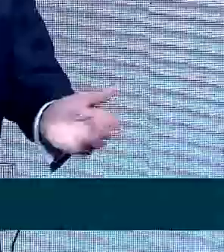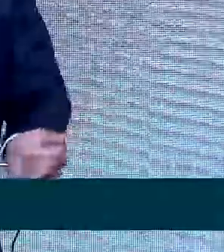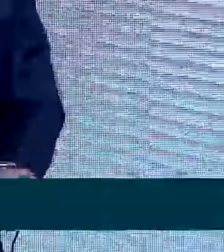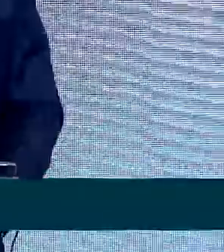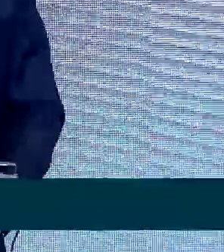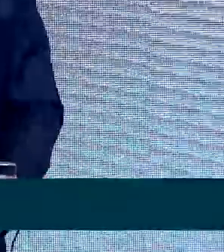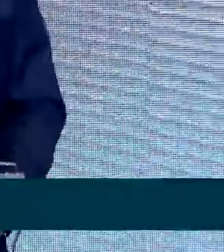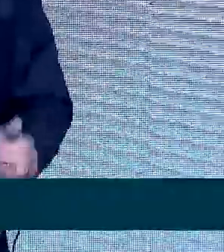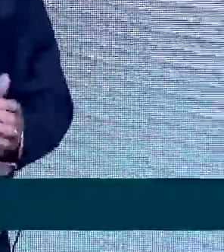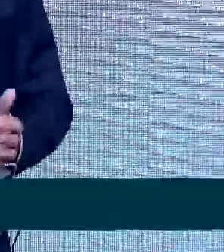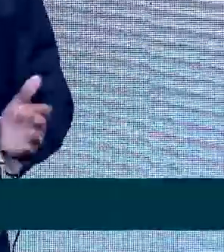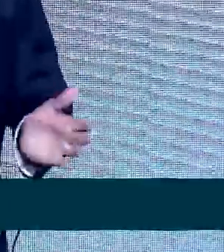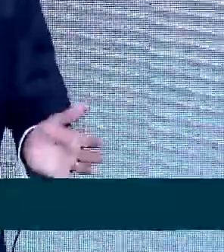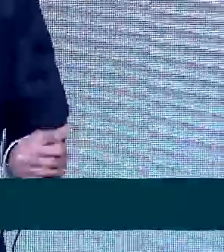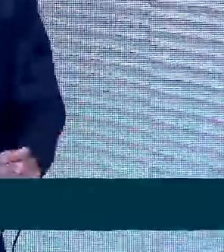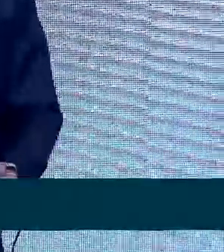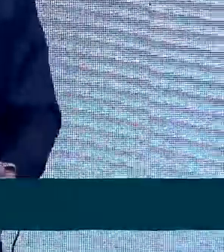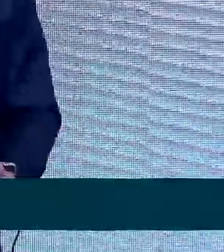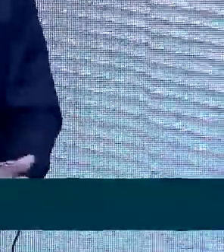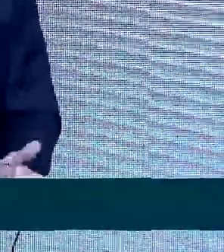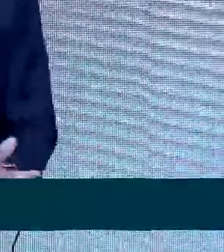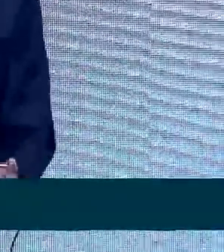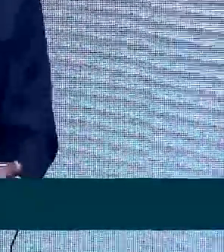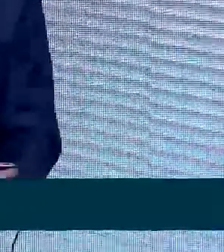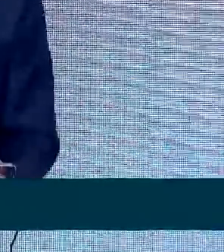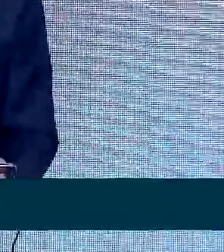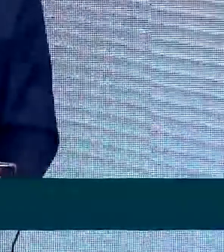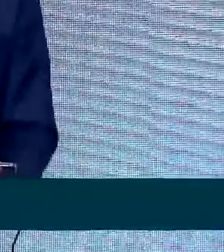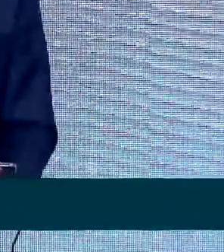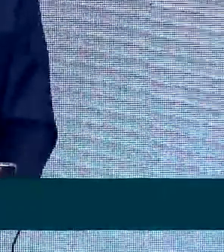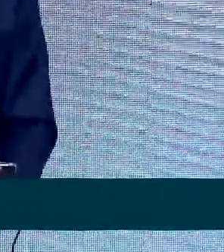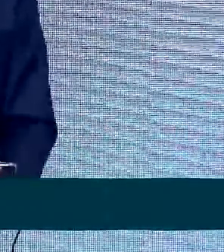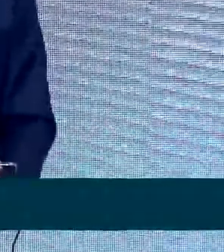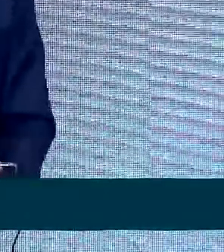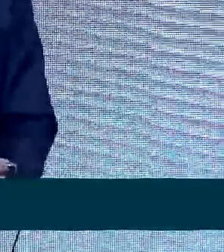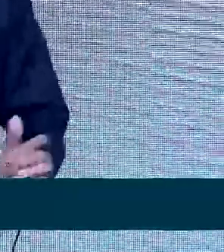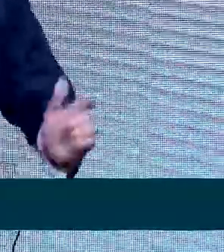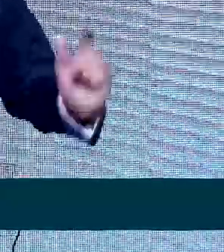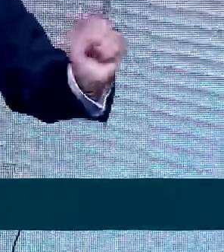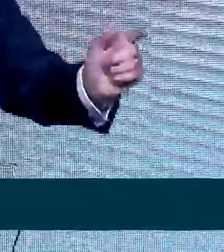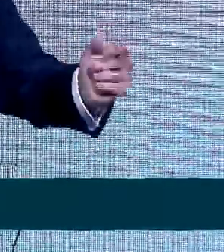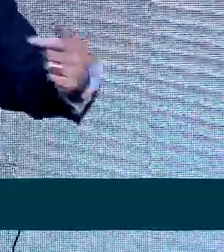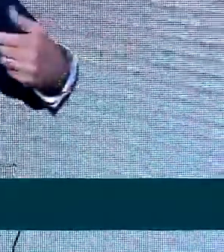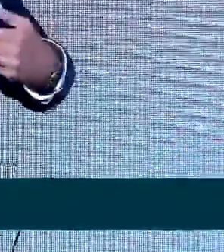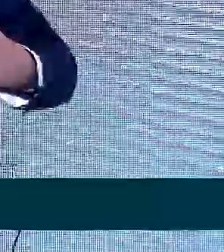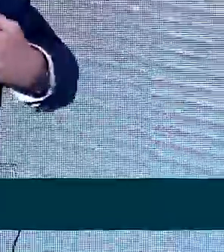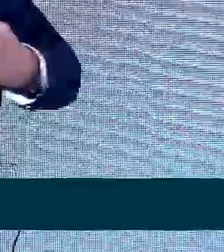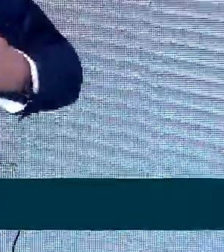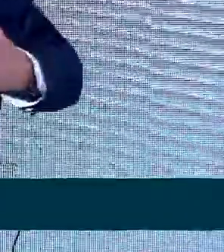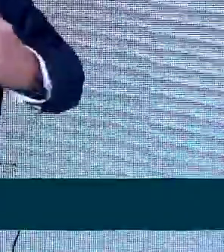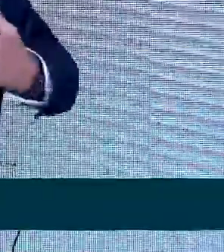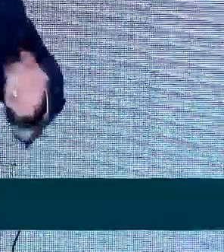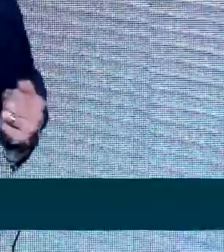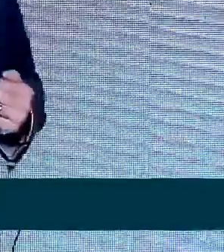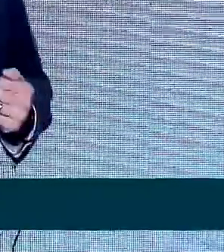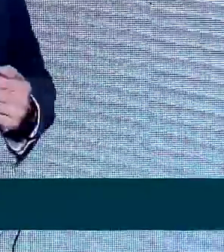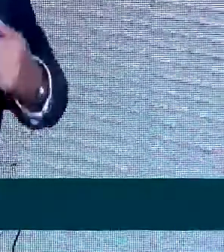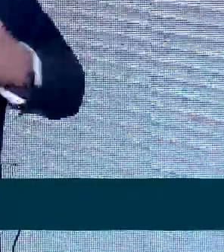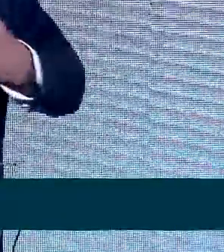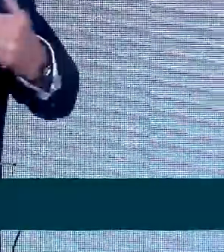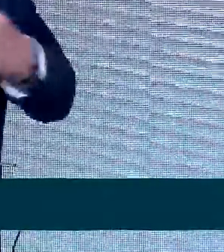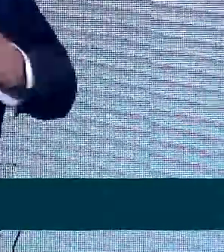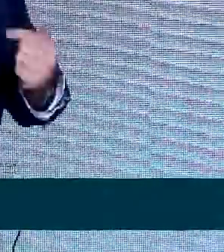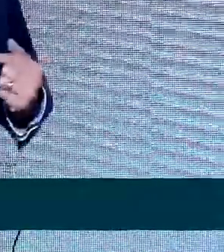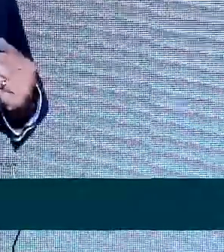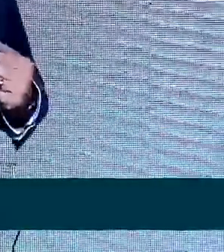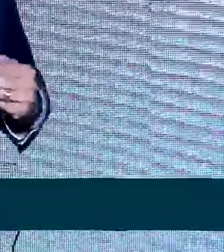Terminamos 2021, 20 mais 21, com quase 3 milhões de novas carteiras assinadas, e dizer, eu não crio emprego, eu